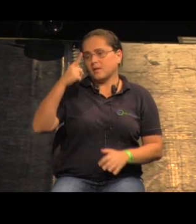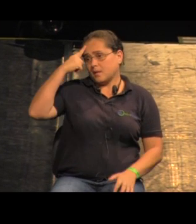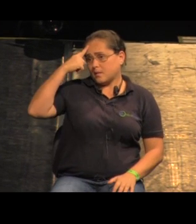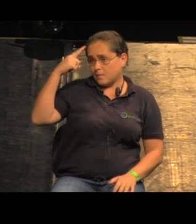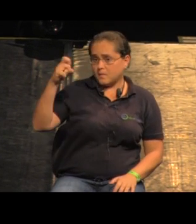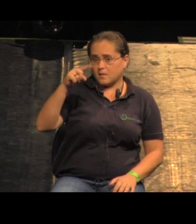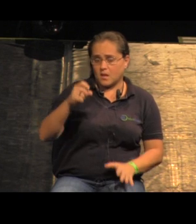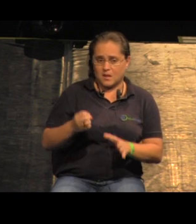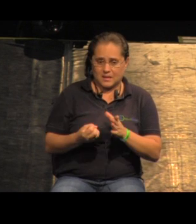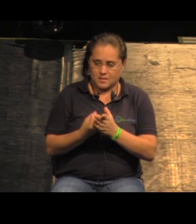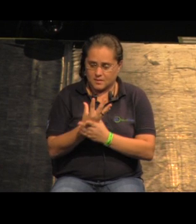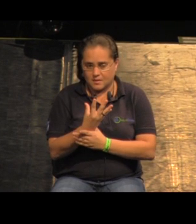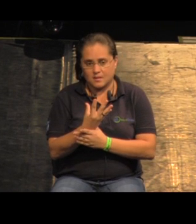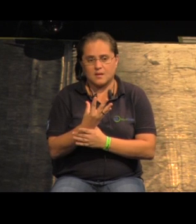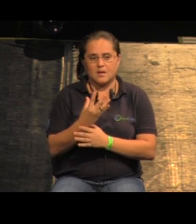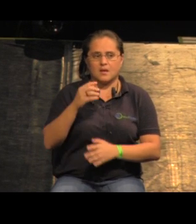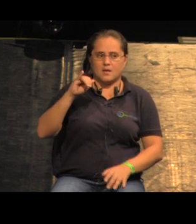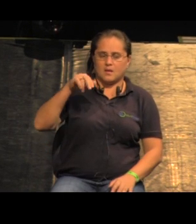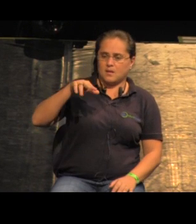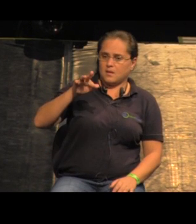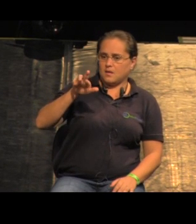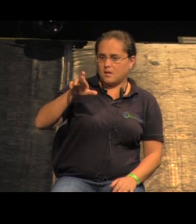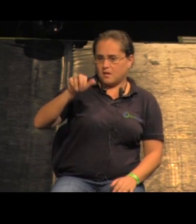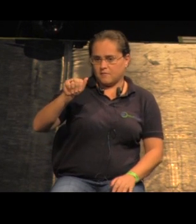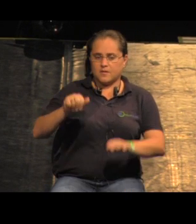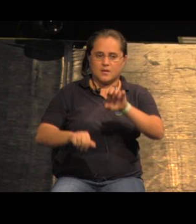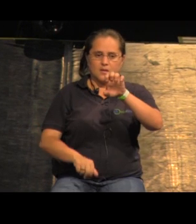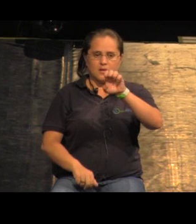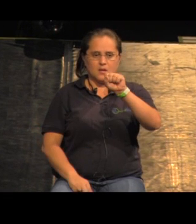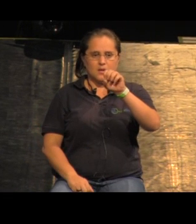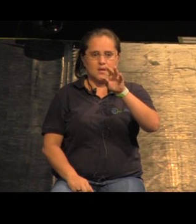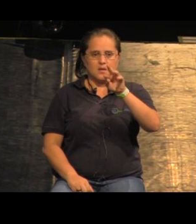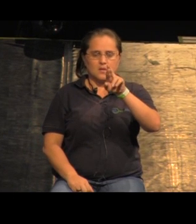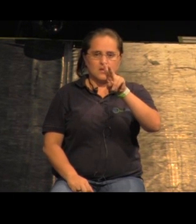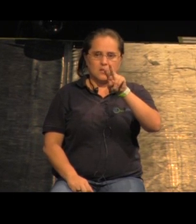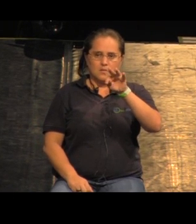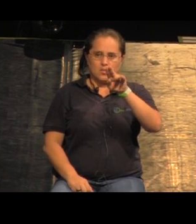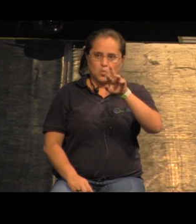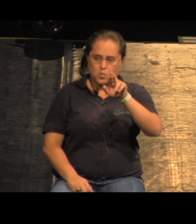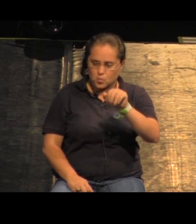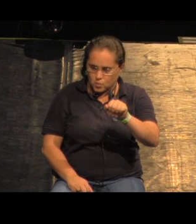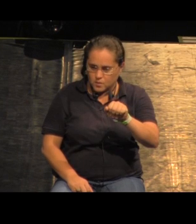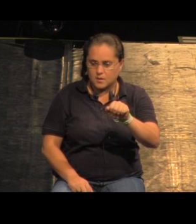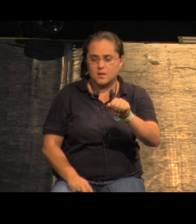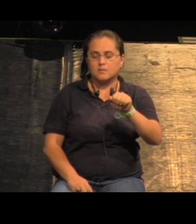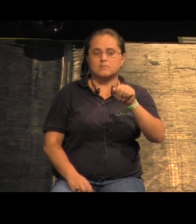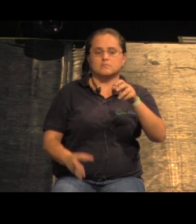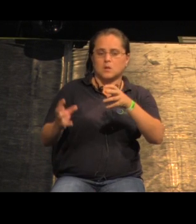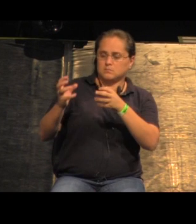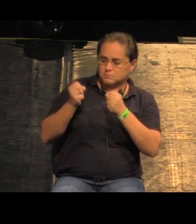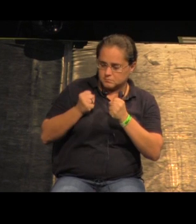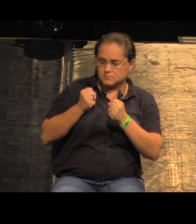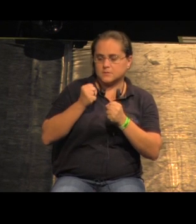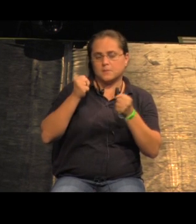ideia era criar uma infraestrutura super compacta que pudesse como aquelas grandes infraestruturas acolher a